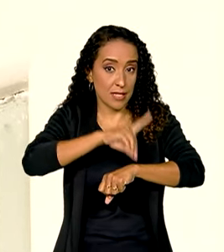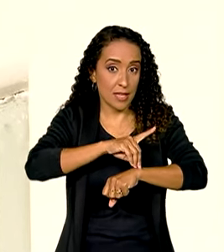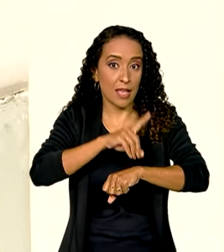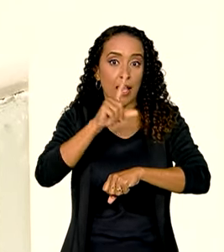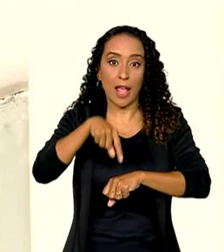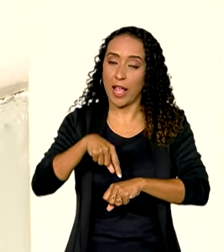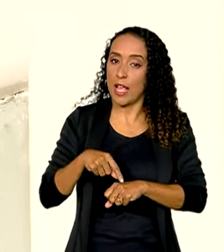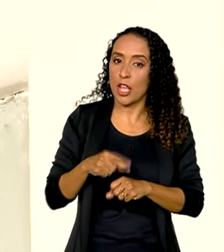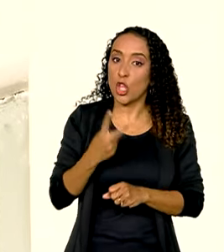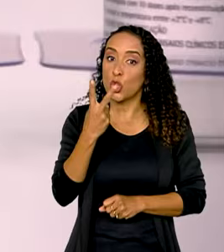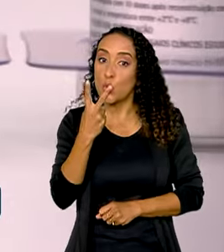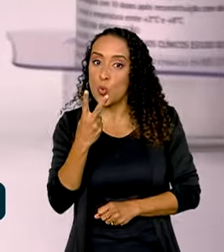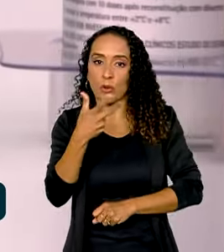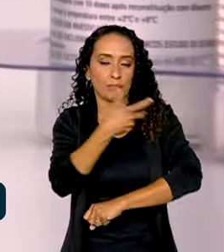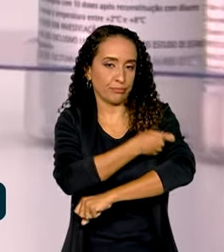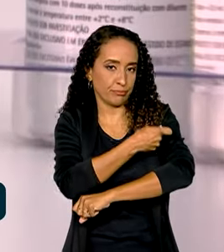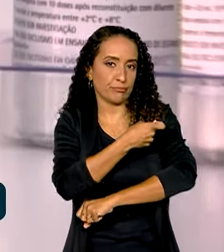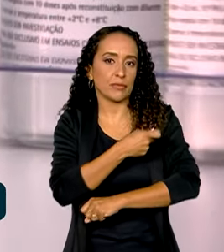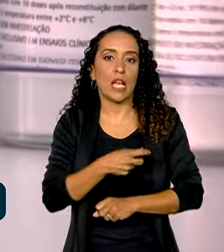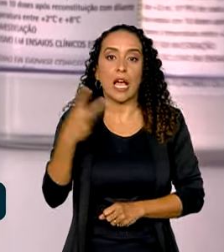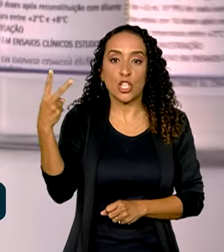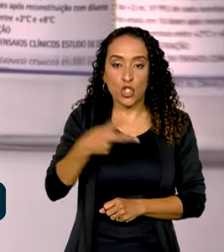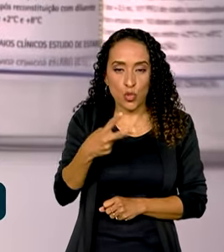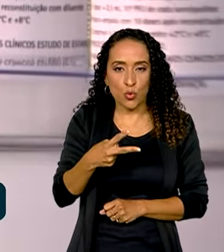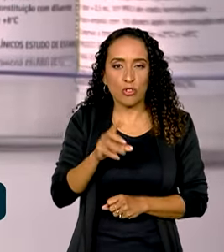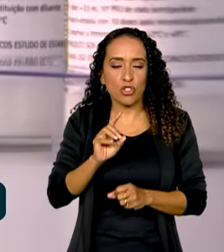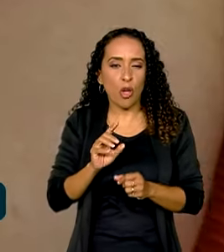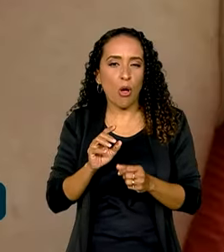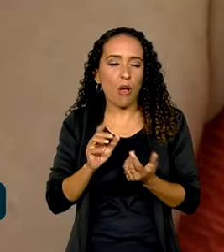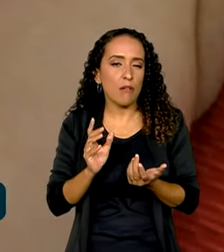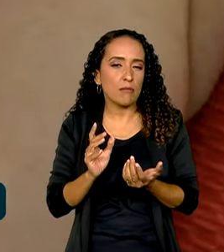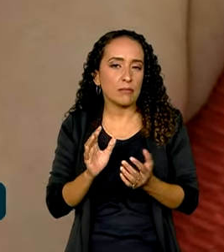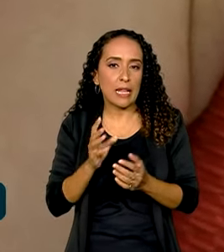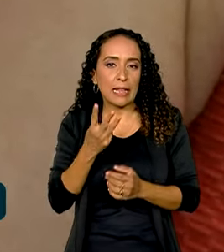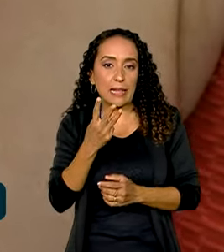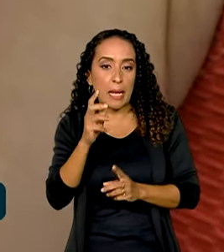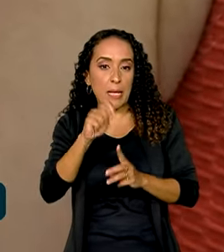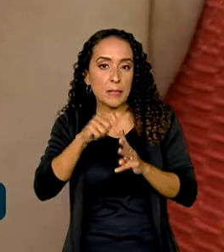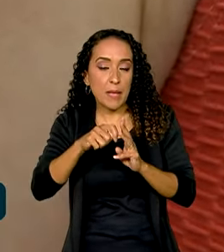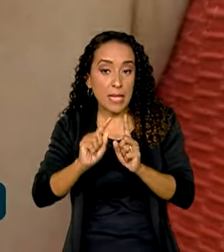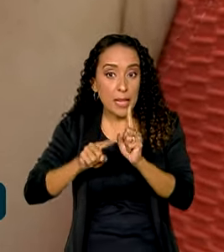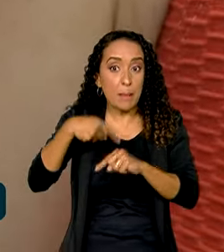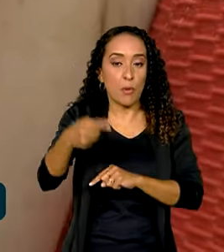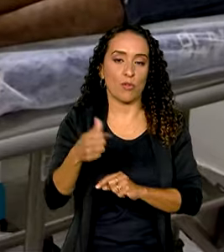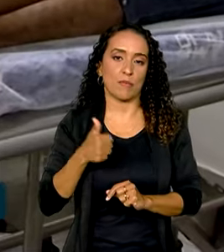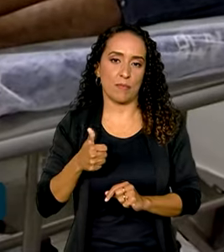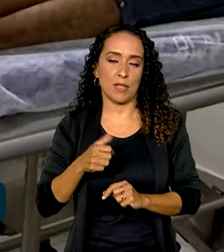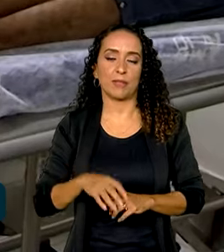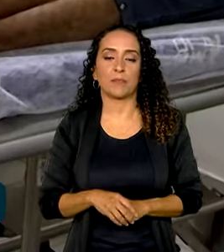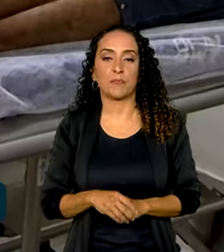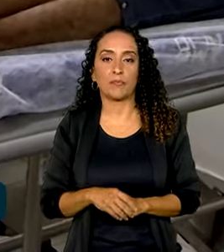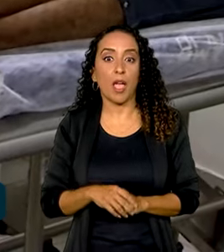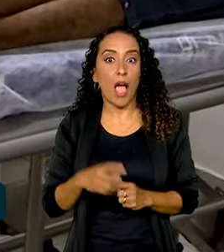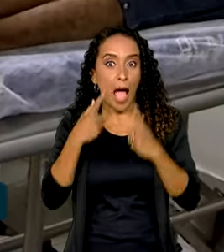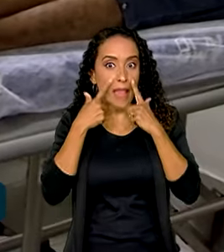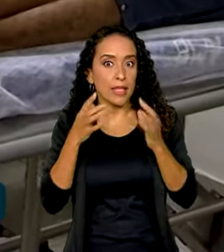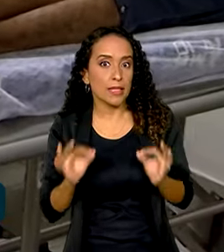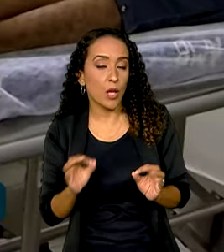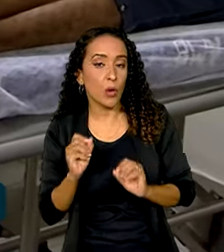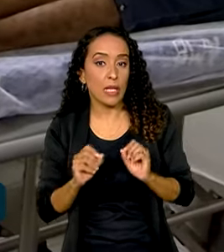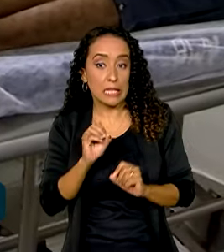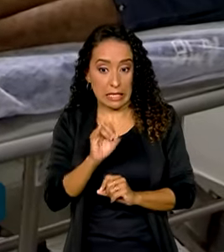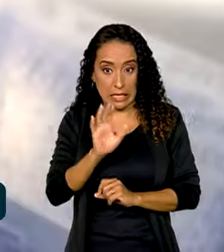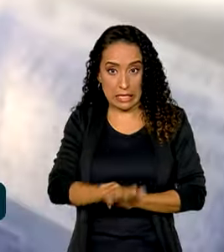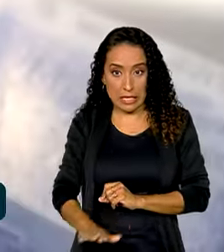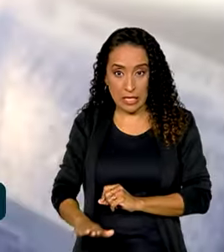aplicada em duas doses. A segunda dose deve ser aplicada três meses depois da primeira. E atenção, se a